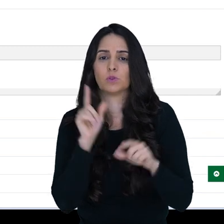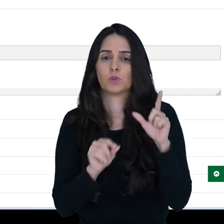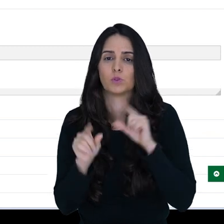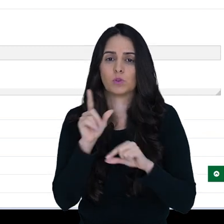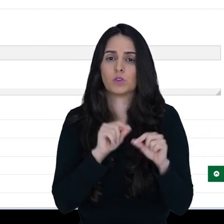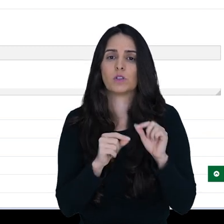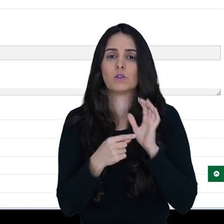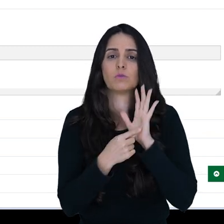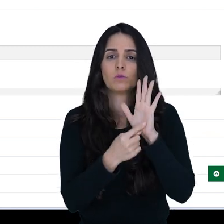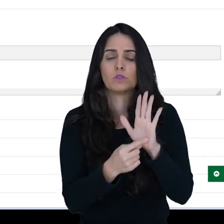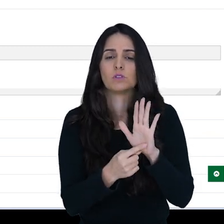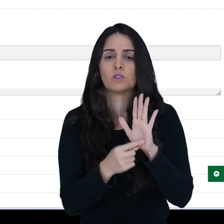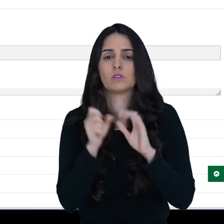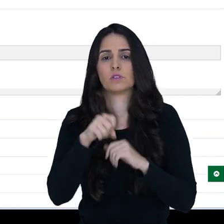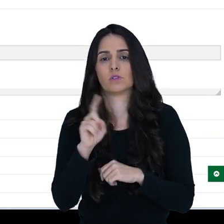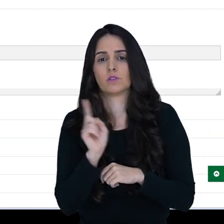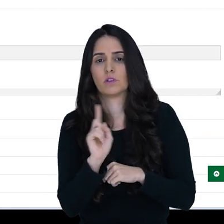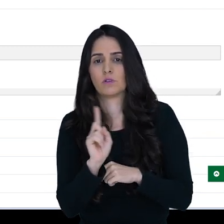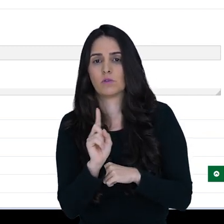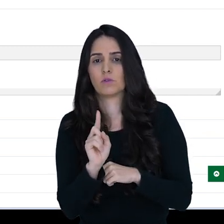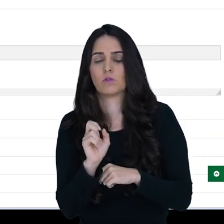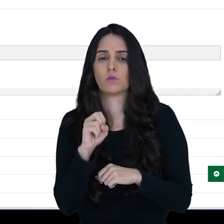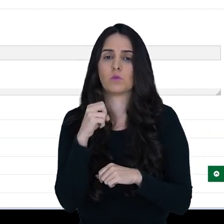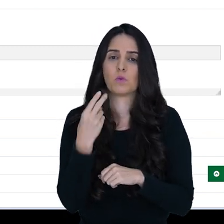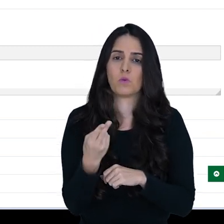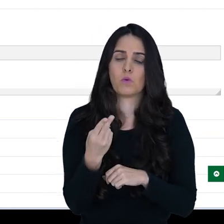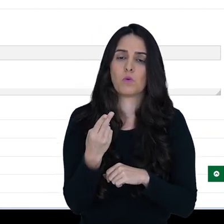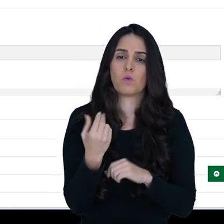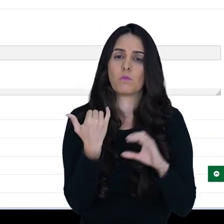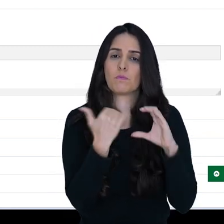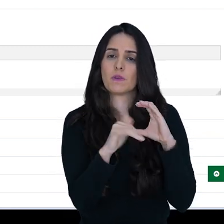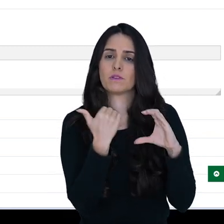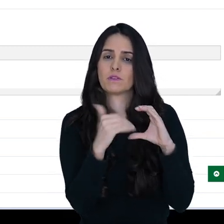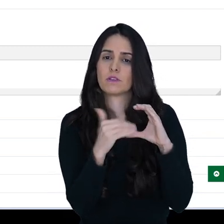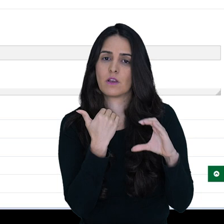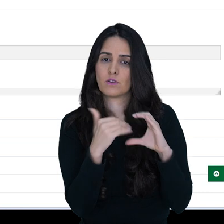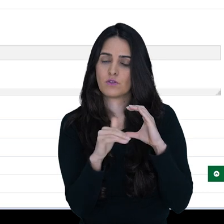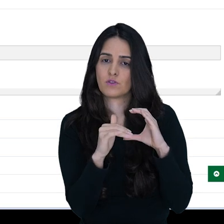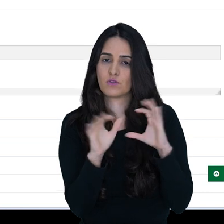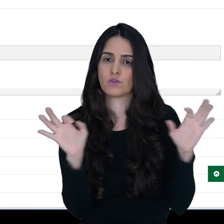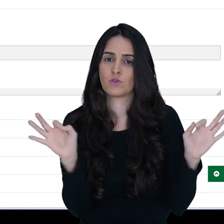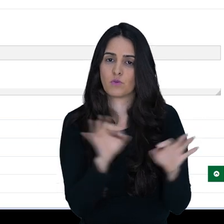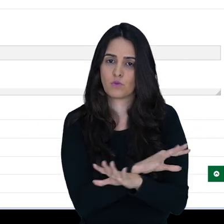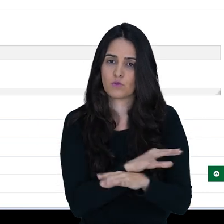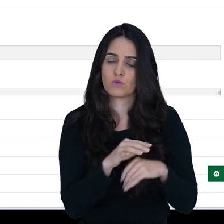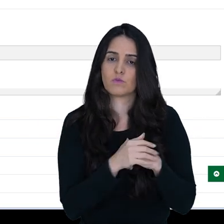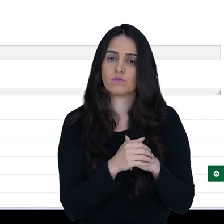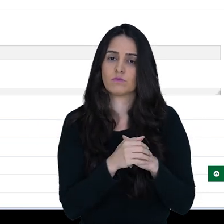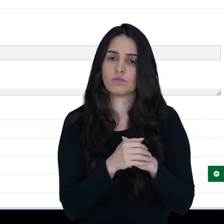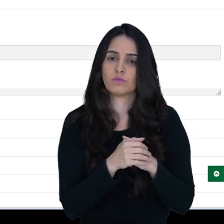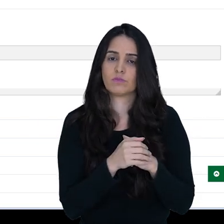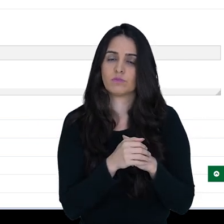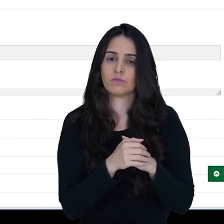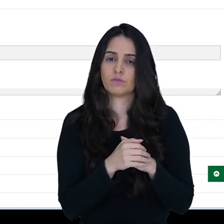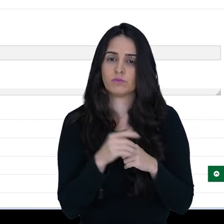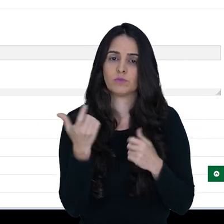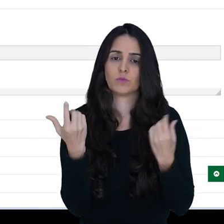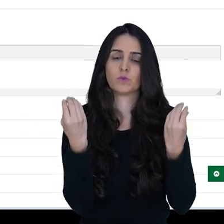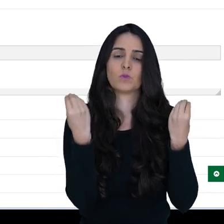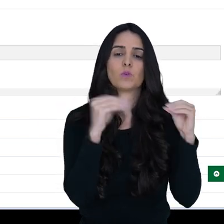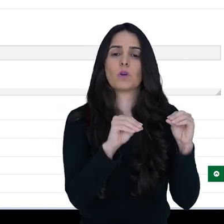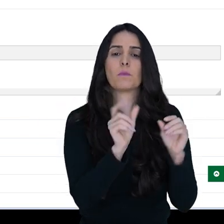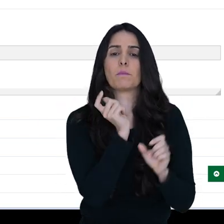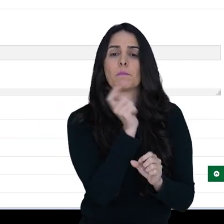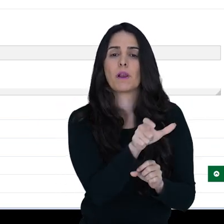então, por exemplo, posso escolher mostrar. Ou se eu vou, também, deixar uma mensagem de conclusão. Vou